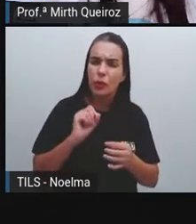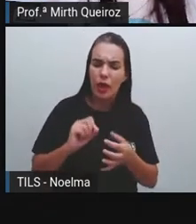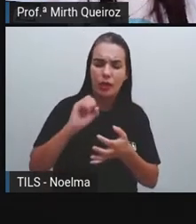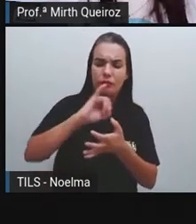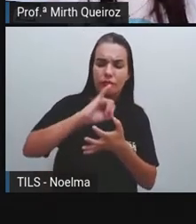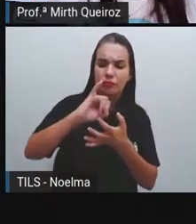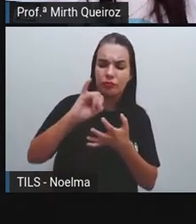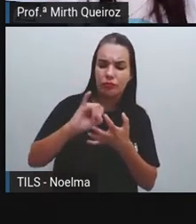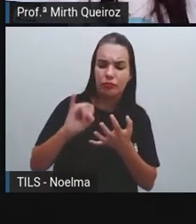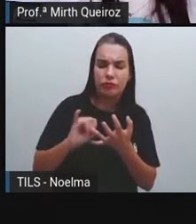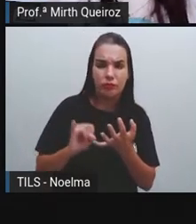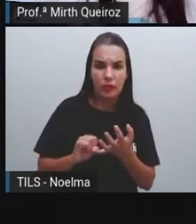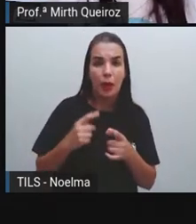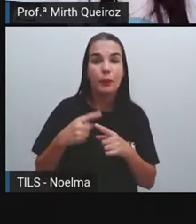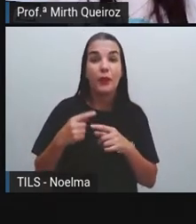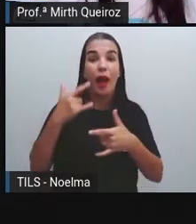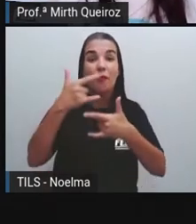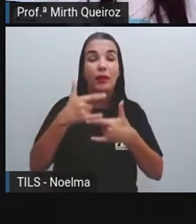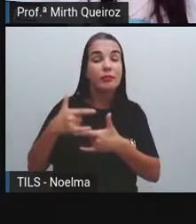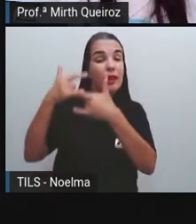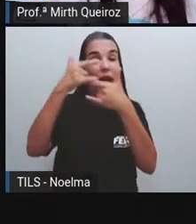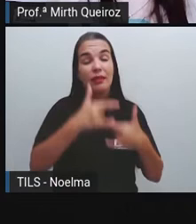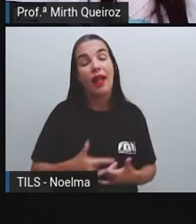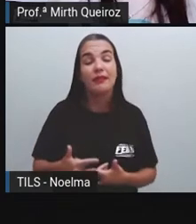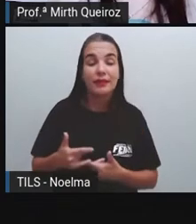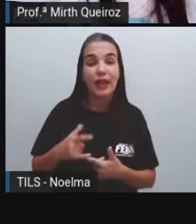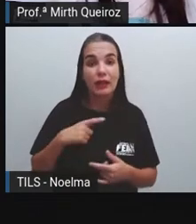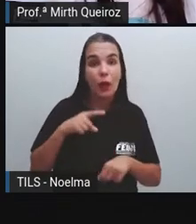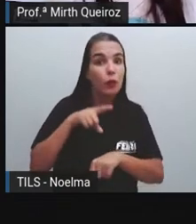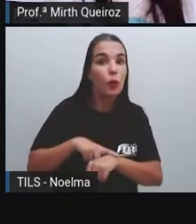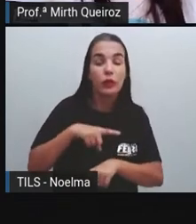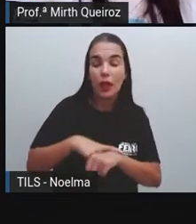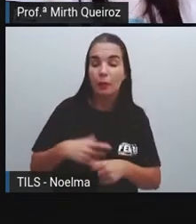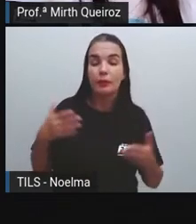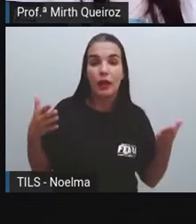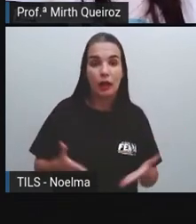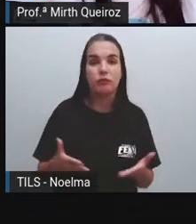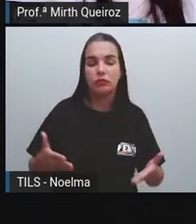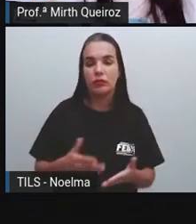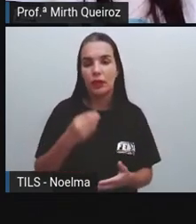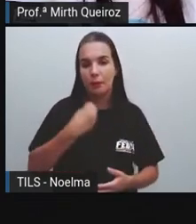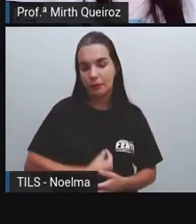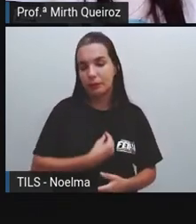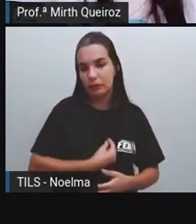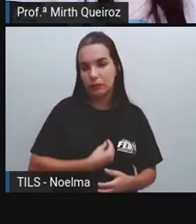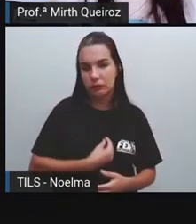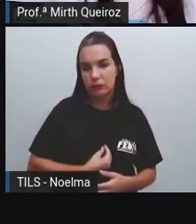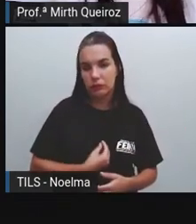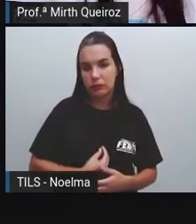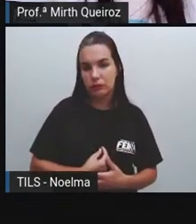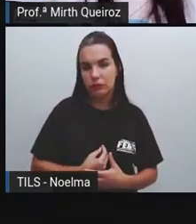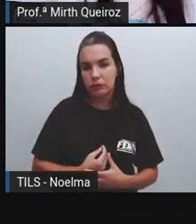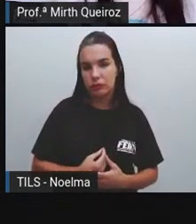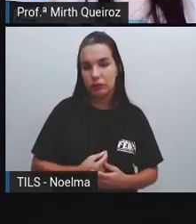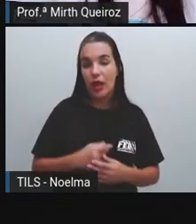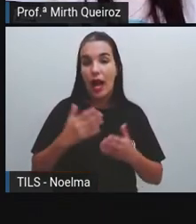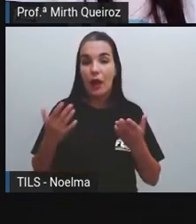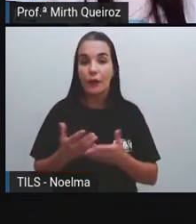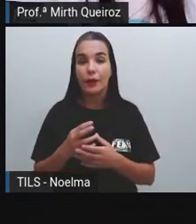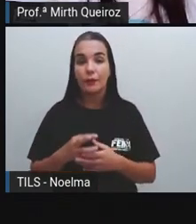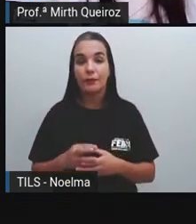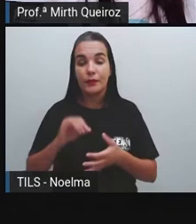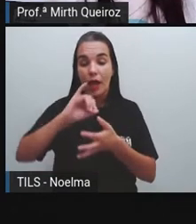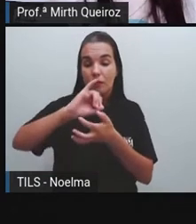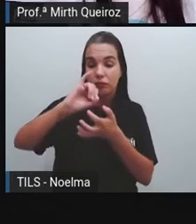Através das lives Uma interação Em tempo real Certo E as redes sociais São aquelas redes Que a gente utiliza Para poder interagir